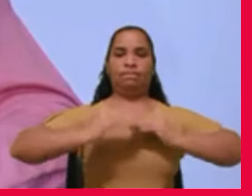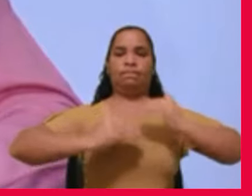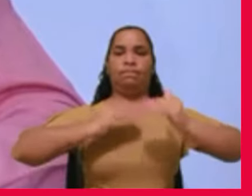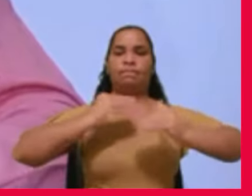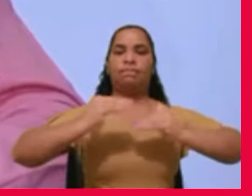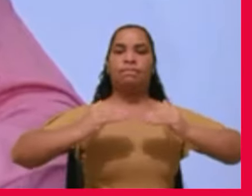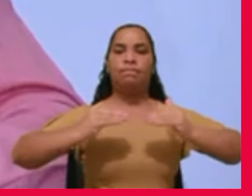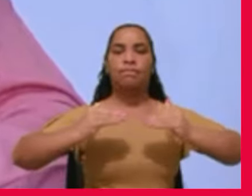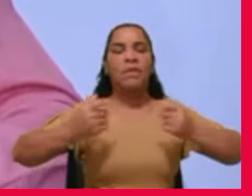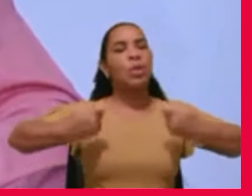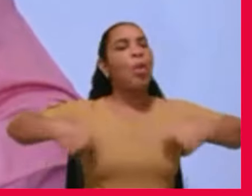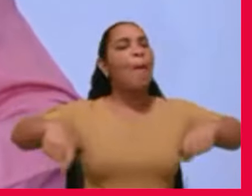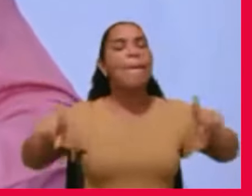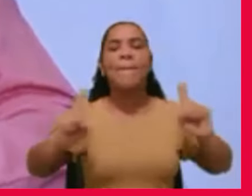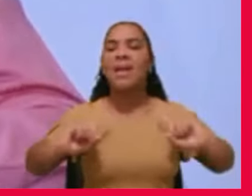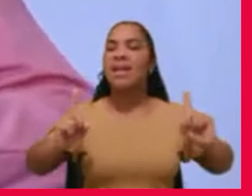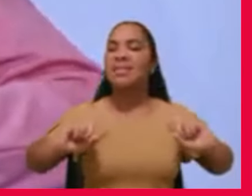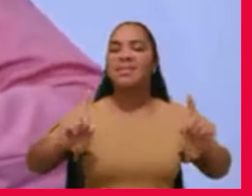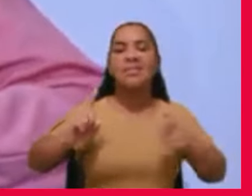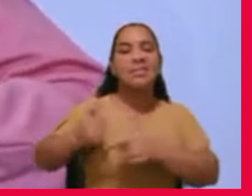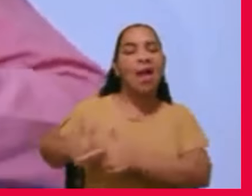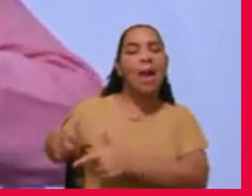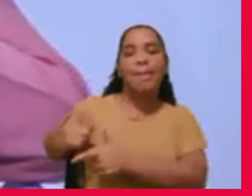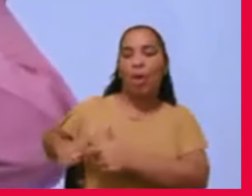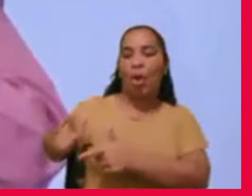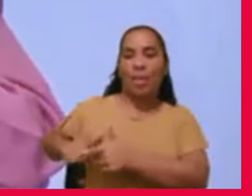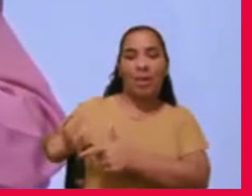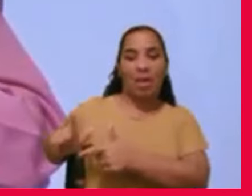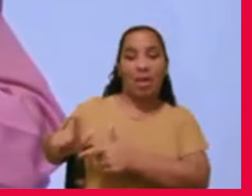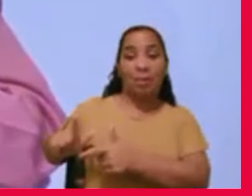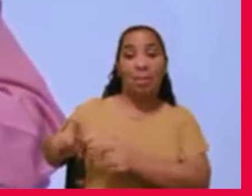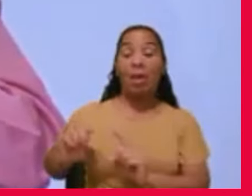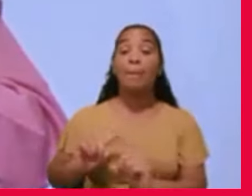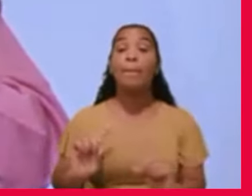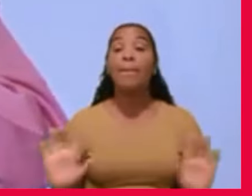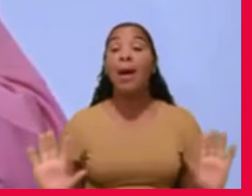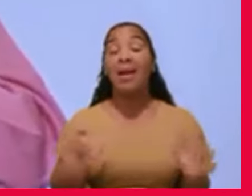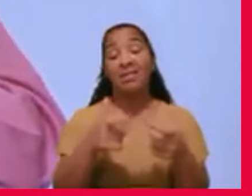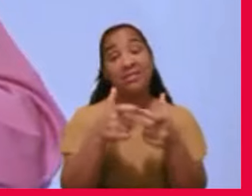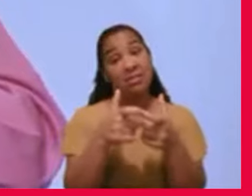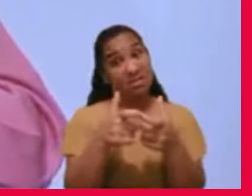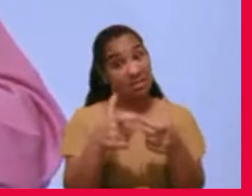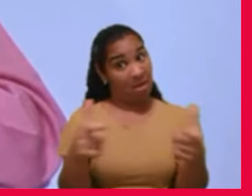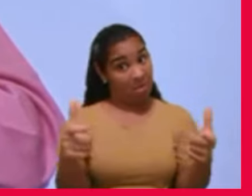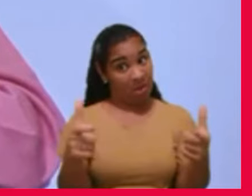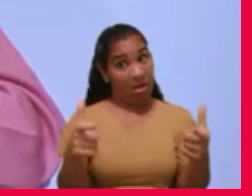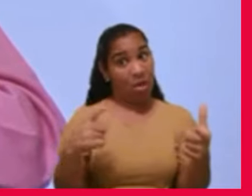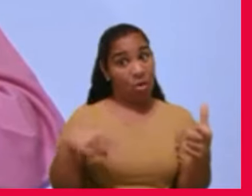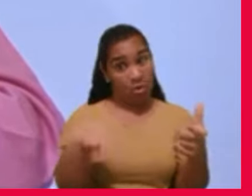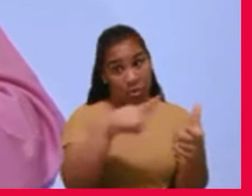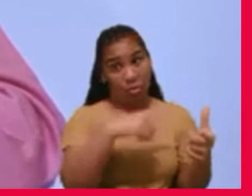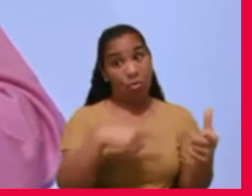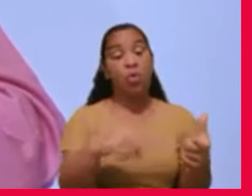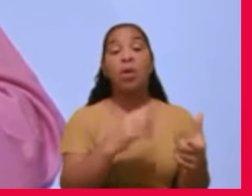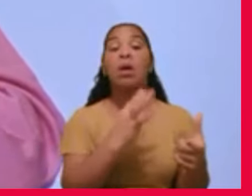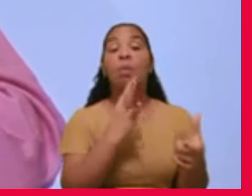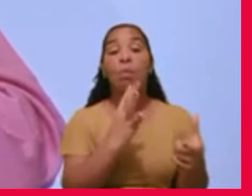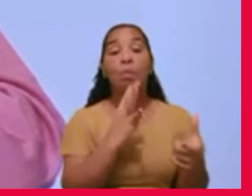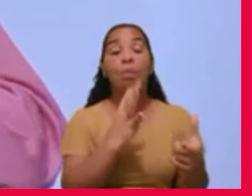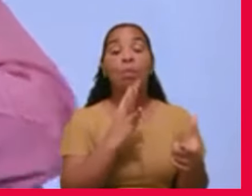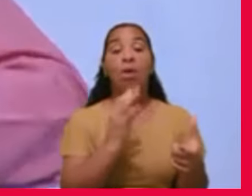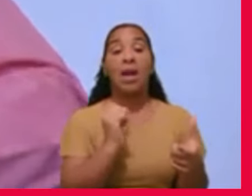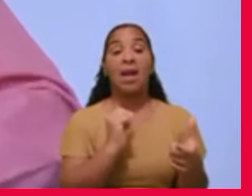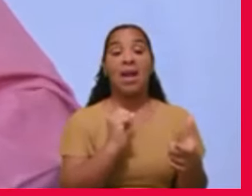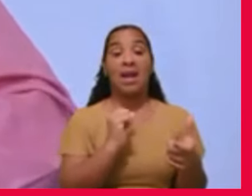imperfeição, a maioria de nós conhece a realidade da